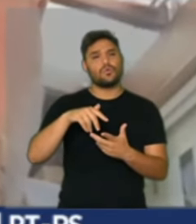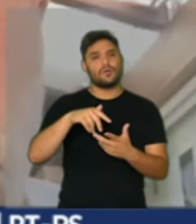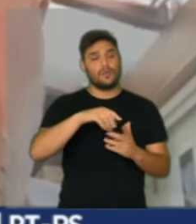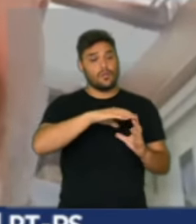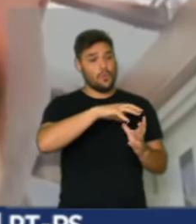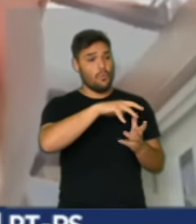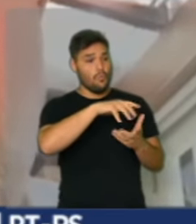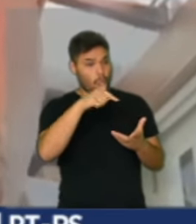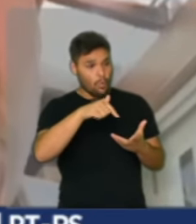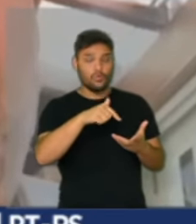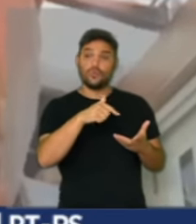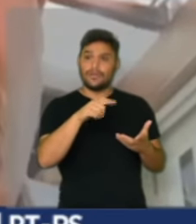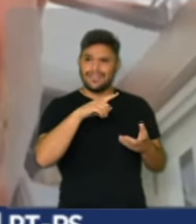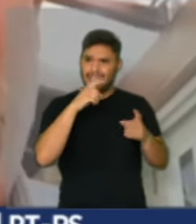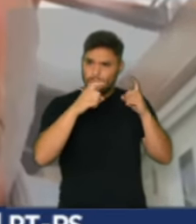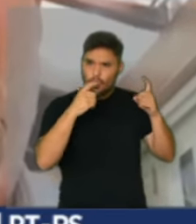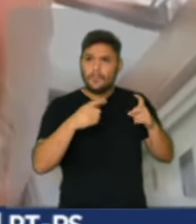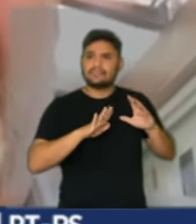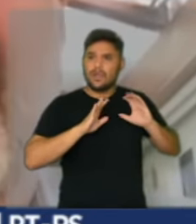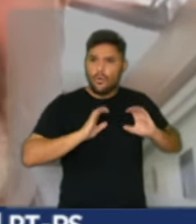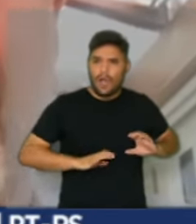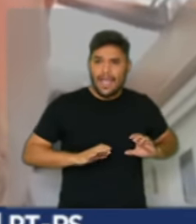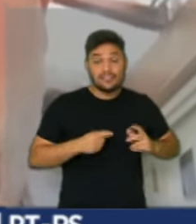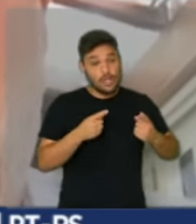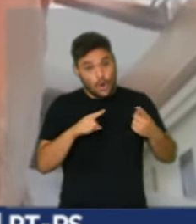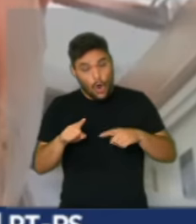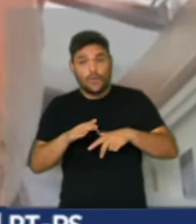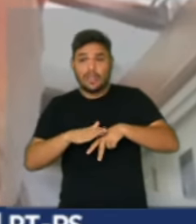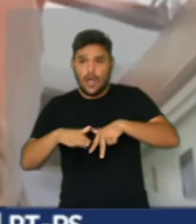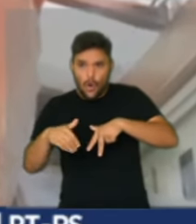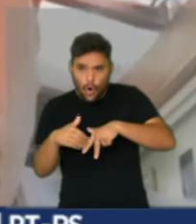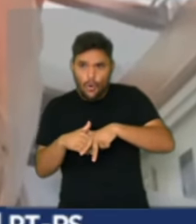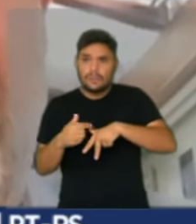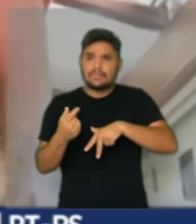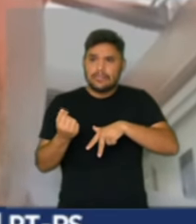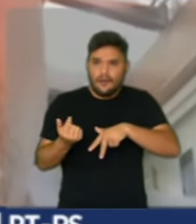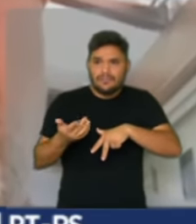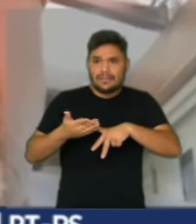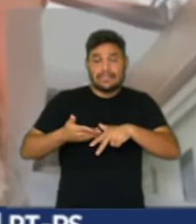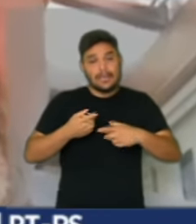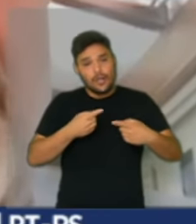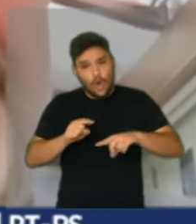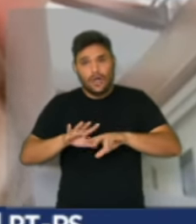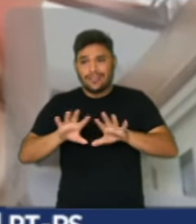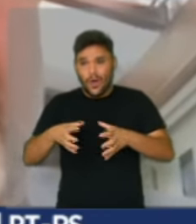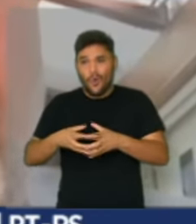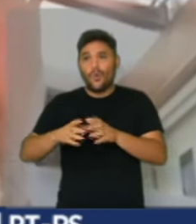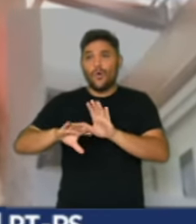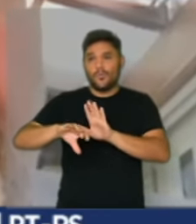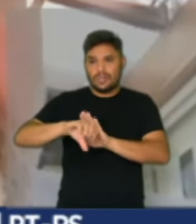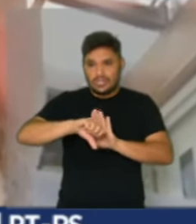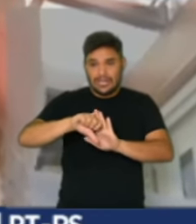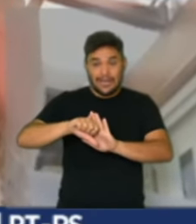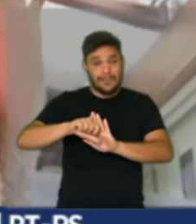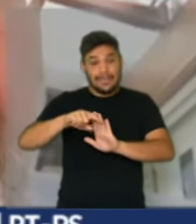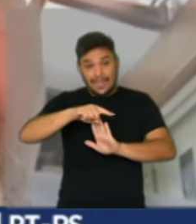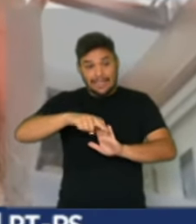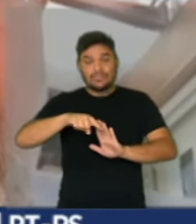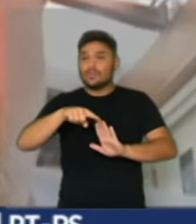ética e com o combate à corrupção financeira e com o combate ao crime organizado, não deveria existir.